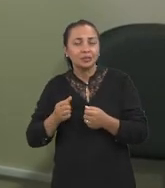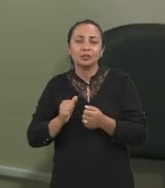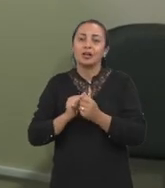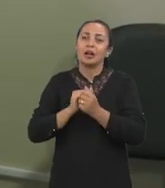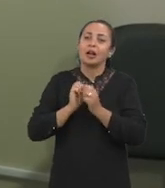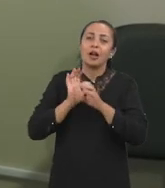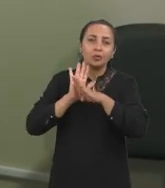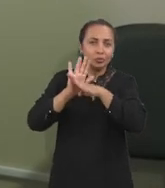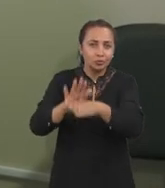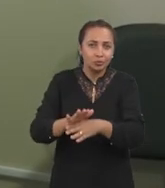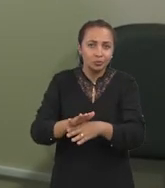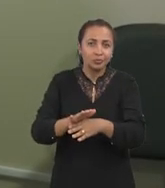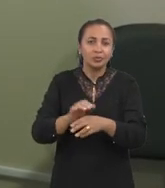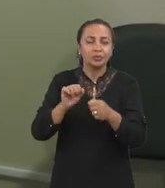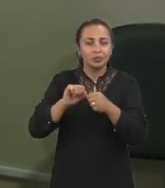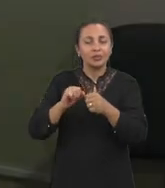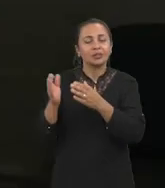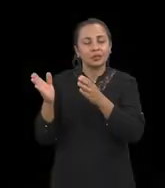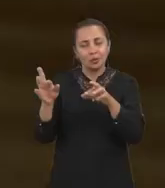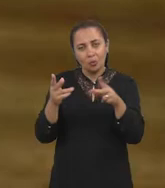feitos no mesmo sentido.